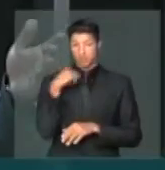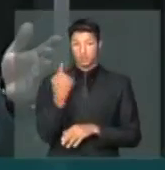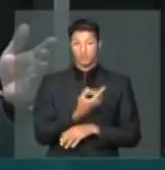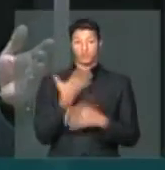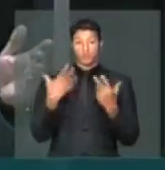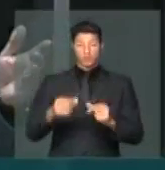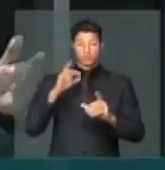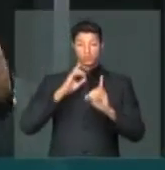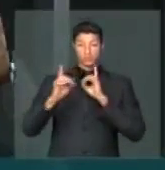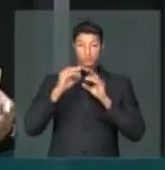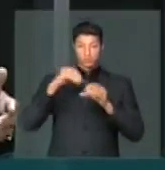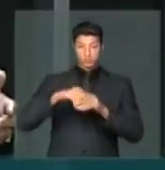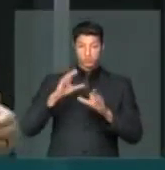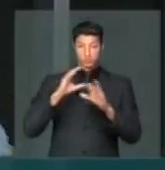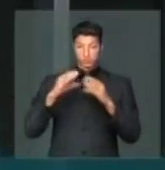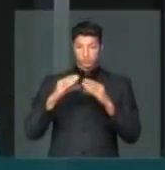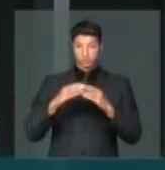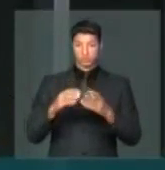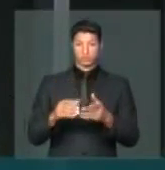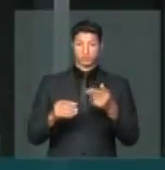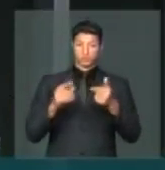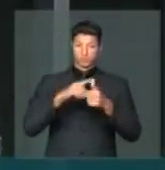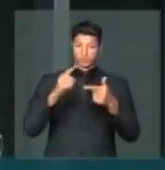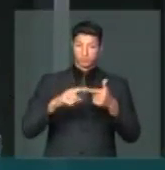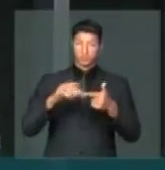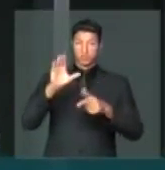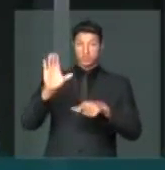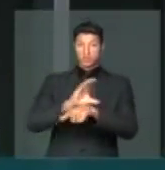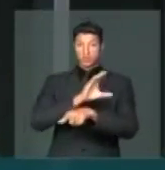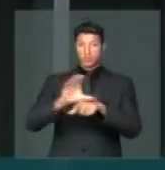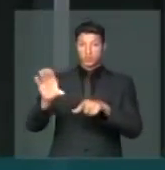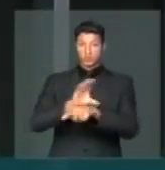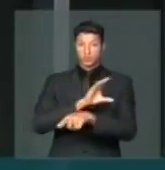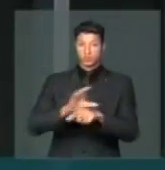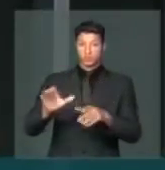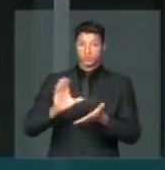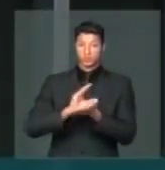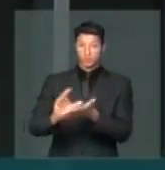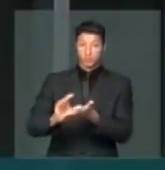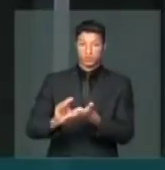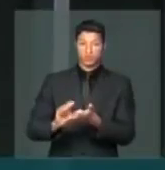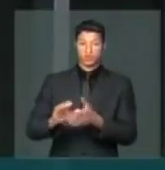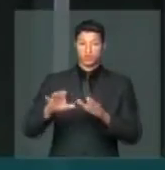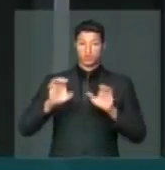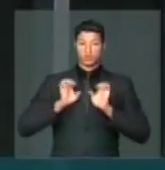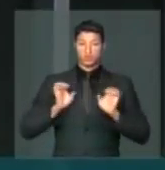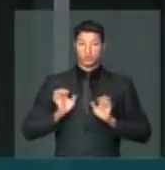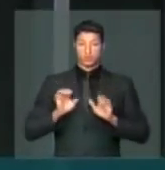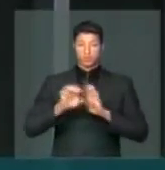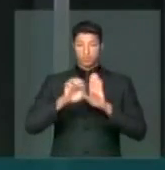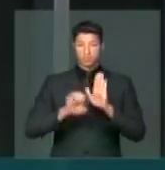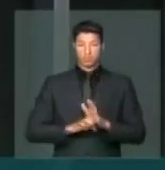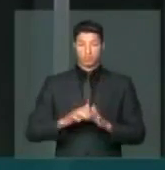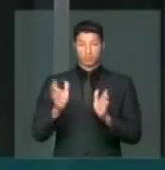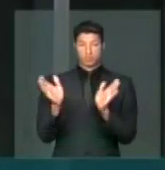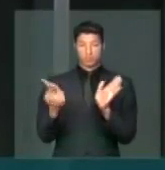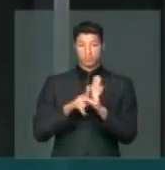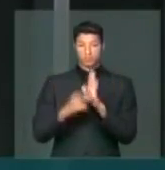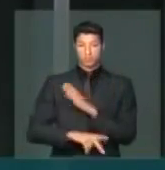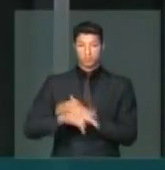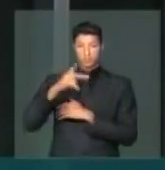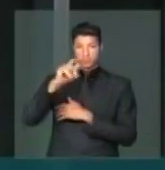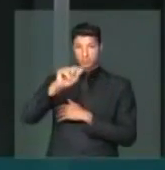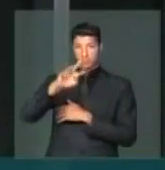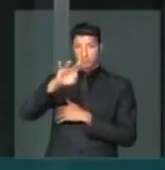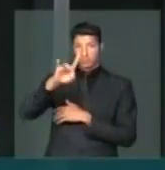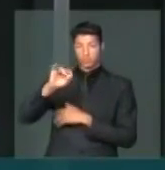nós vamos debater isso na comissão. Segundo lugar, constitucionaliza o financiamento empresarial. Para partidos, nós